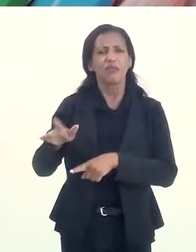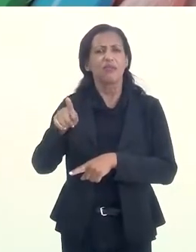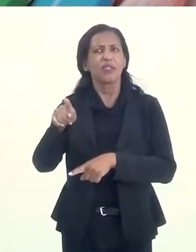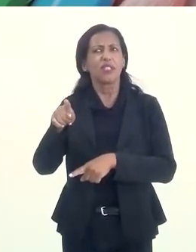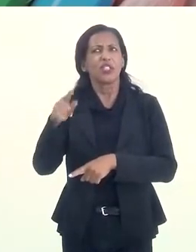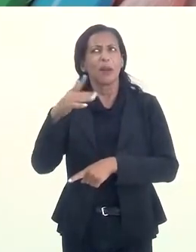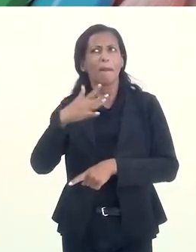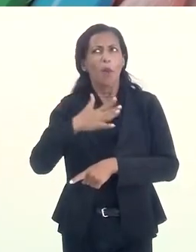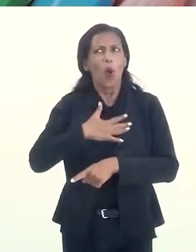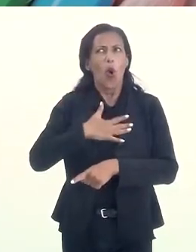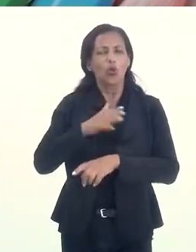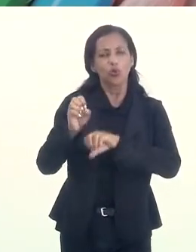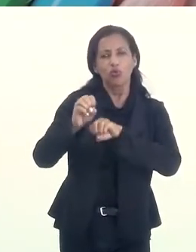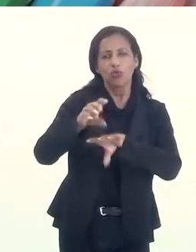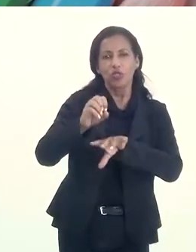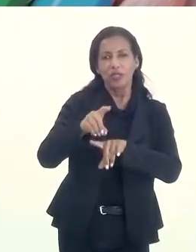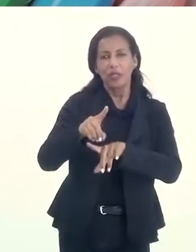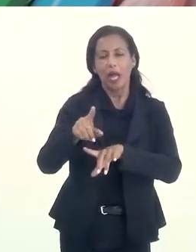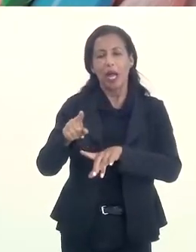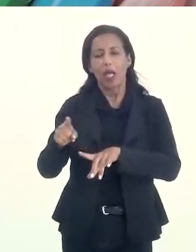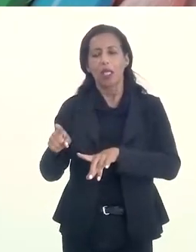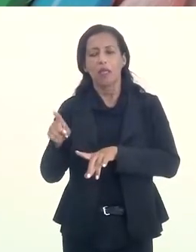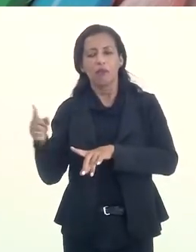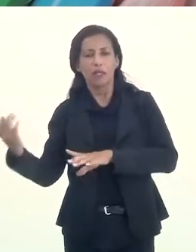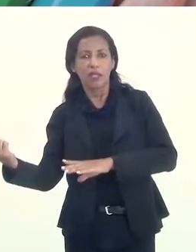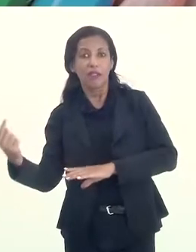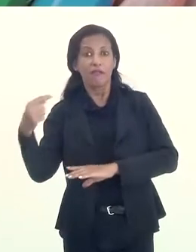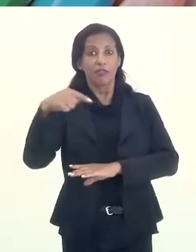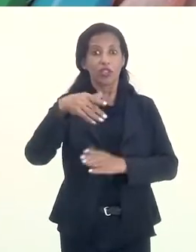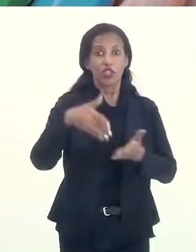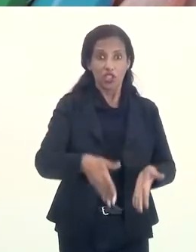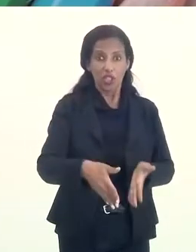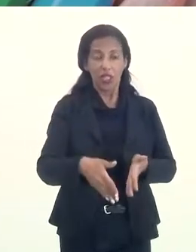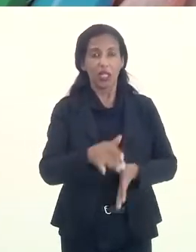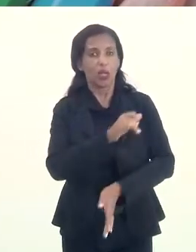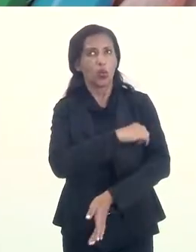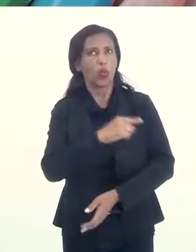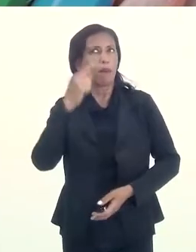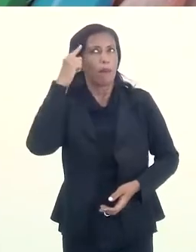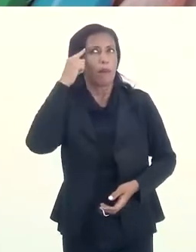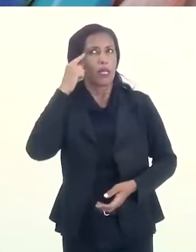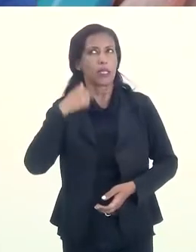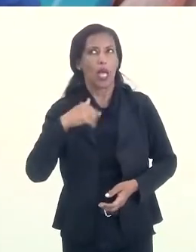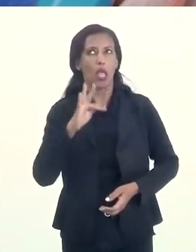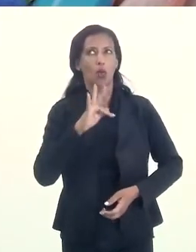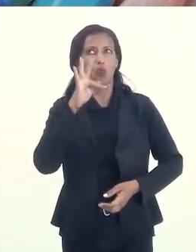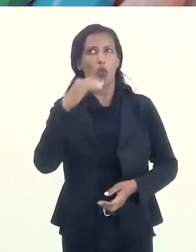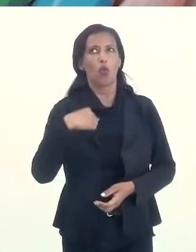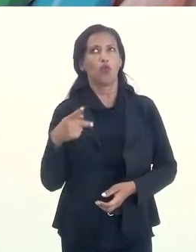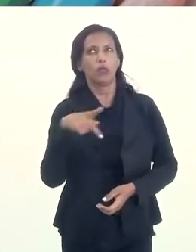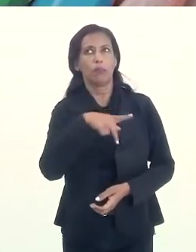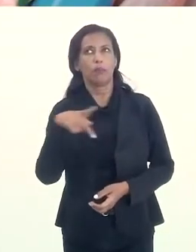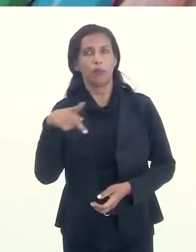decide, você já sai de lá, vindo aqui para o Rio, já com isso na cabeça, eu quero ser professor, porque você vem na